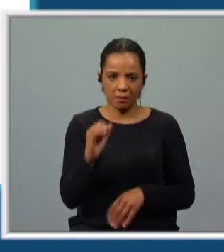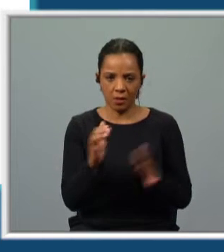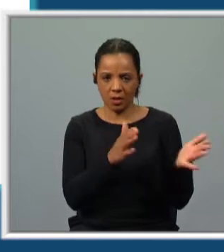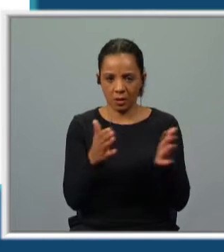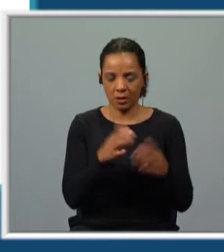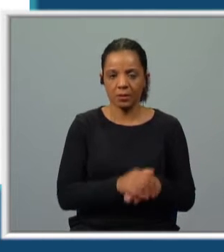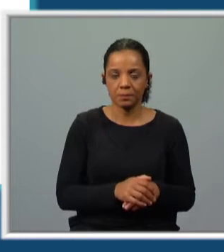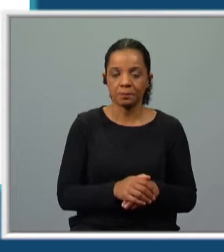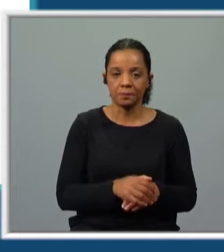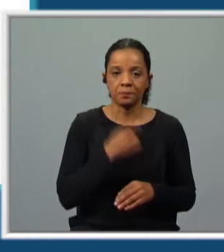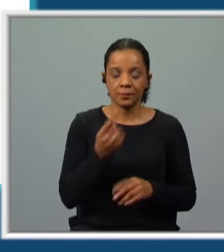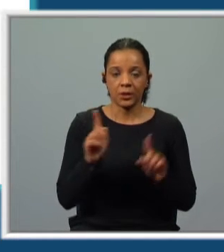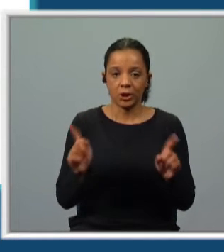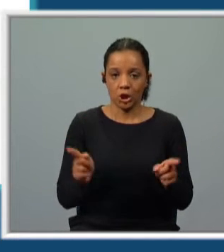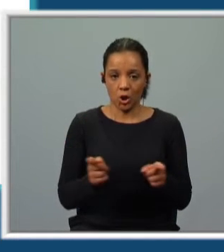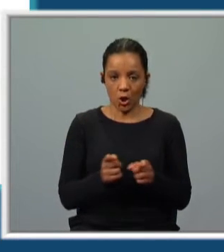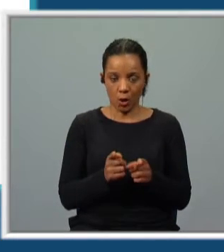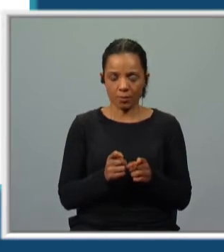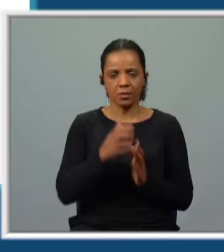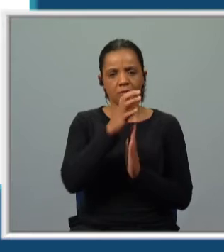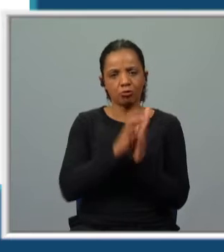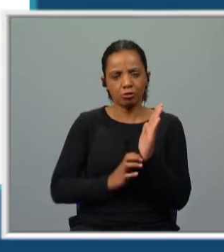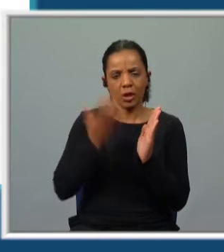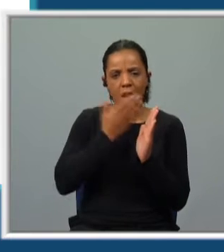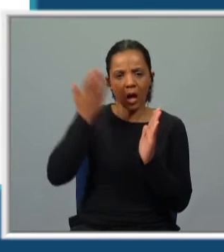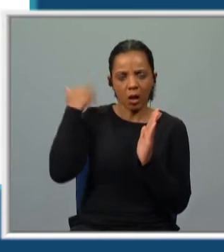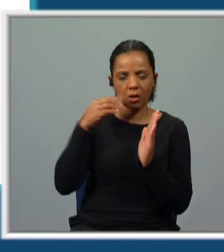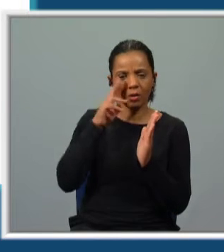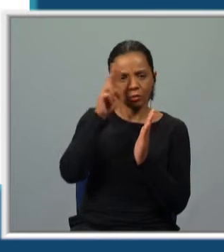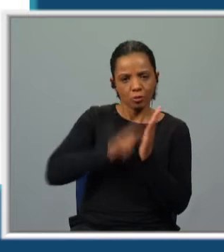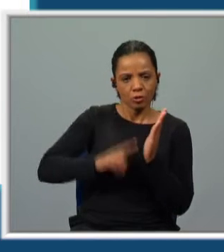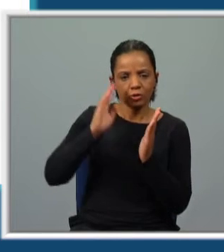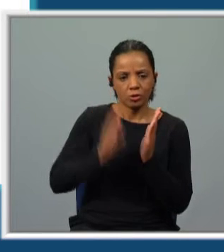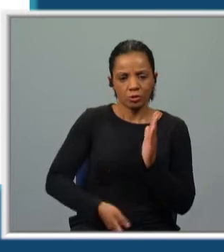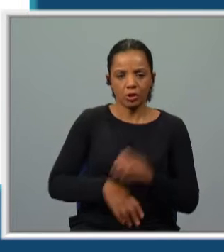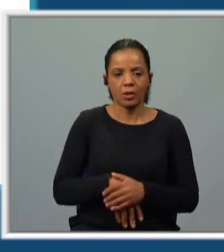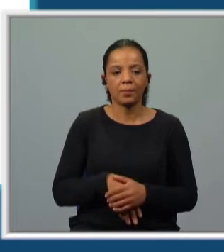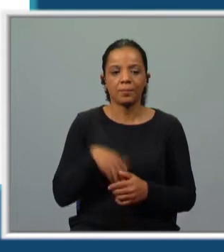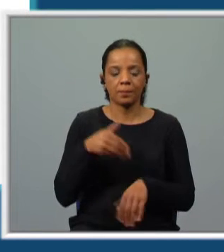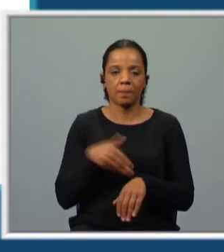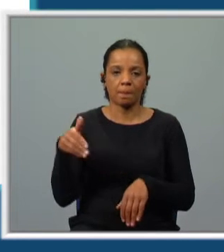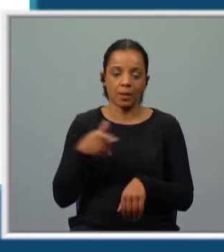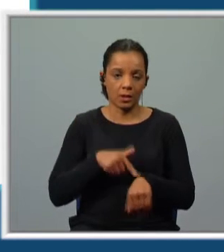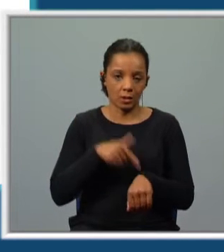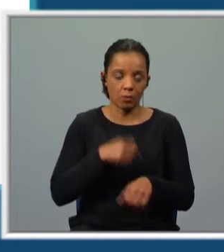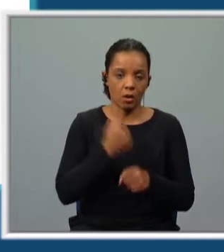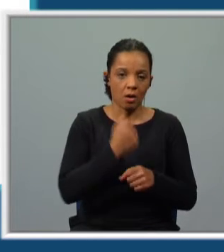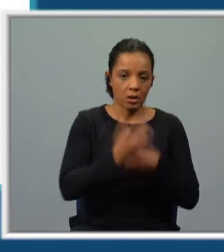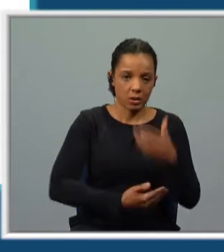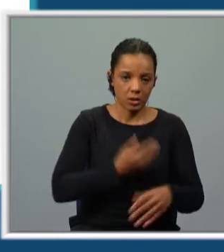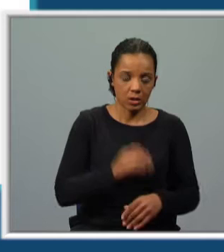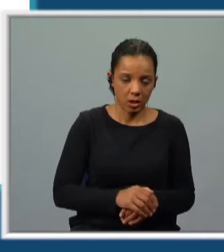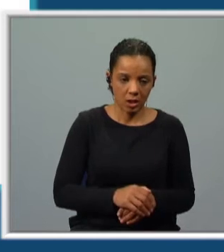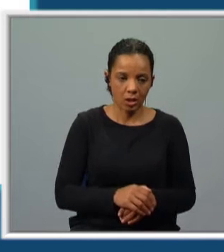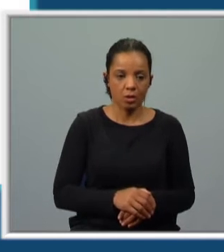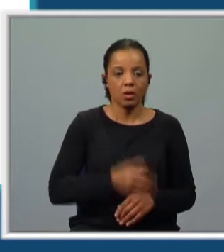e remete para a sinopse, um texto que nós lemos no bloco passado. Então, temos o tempo da ação, o tempo em que